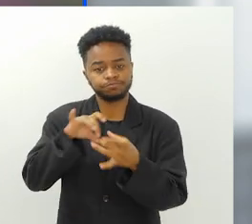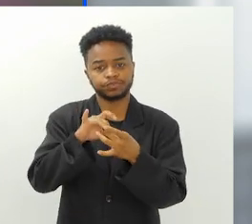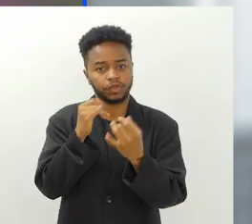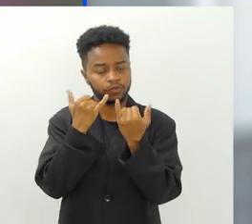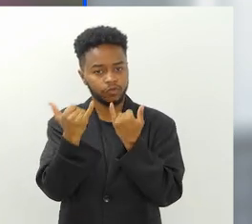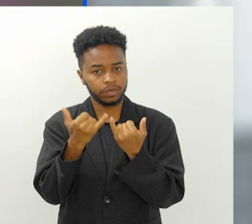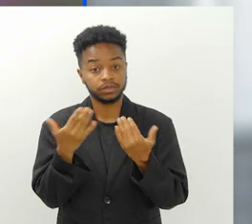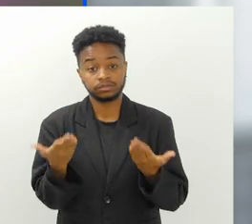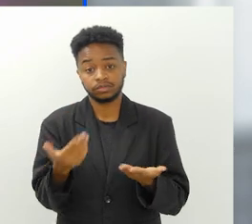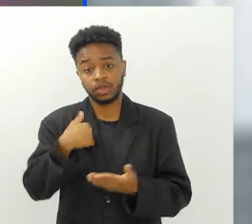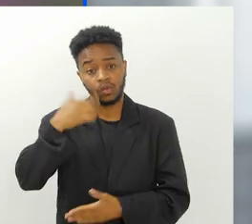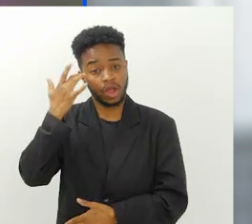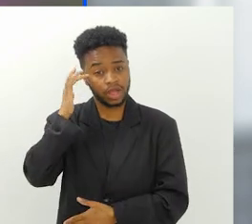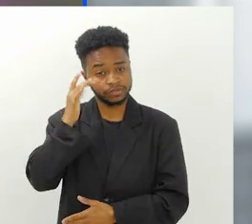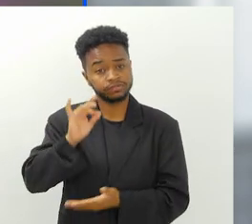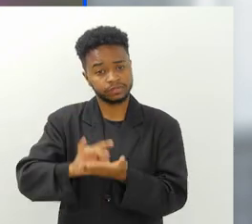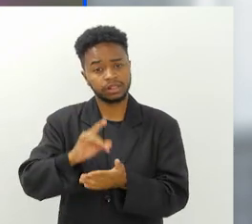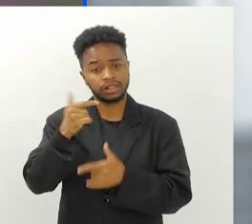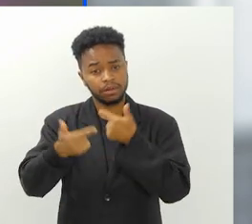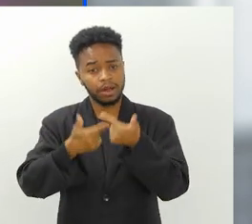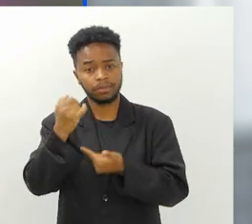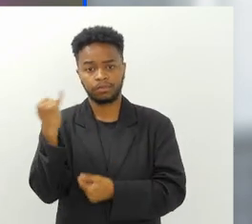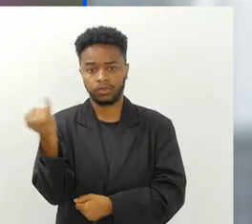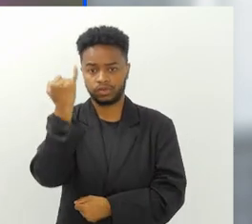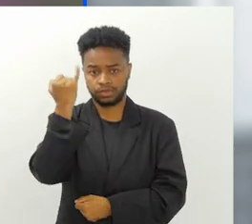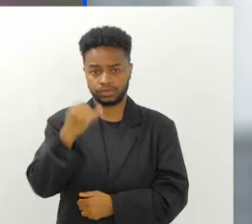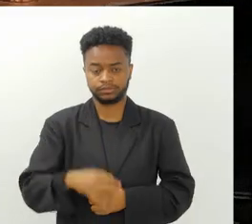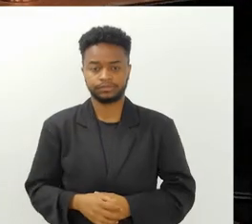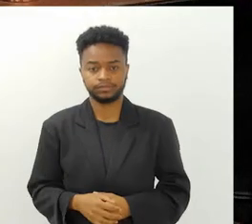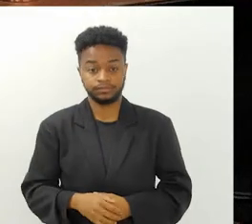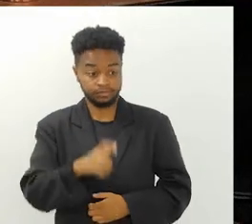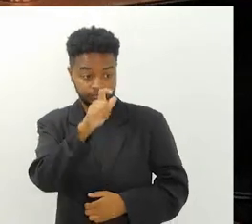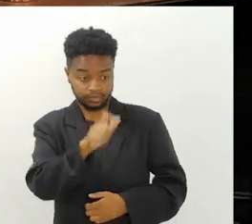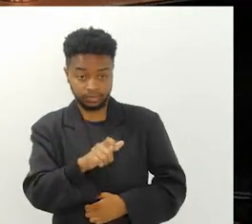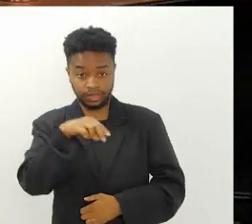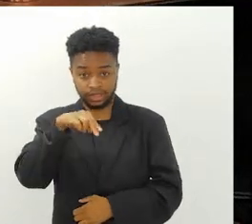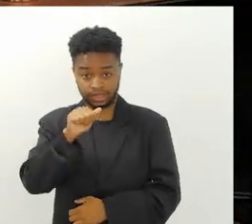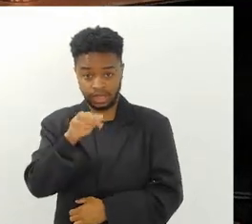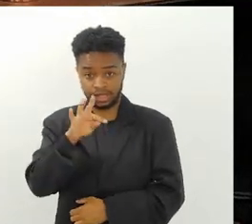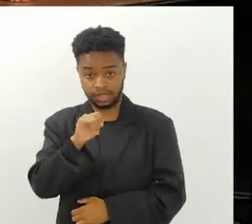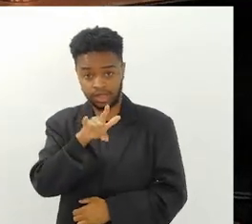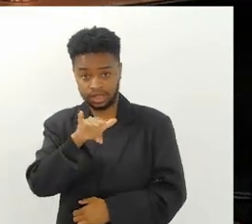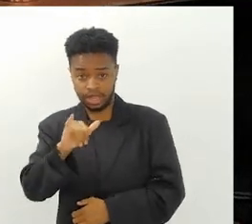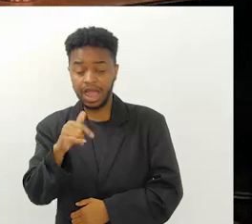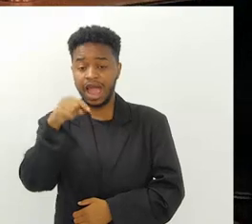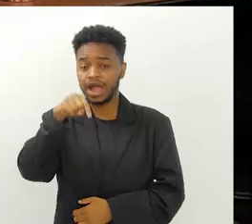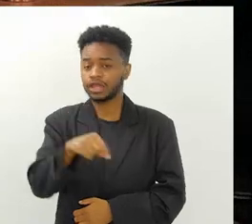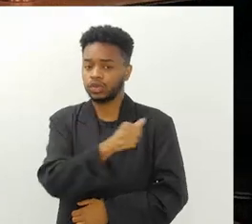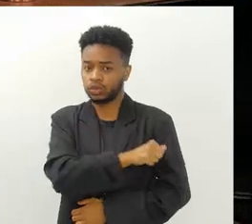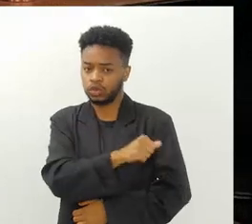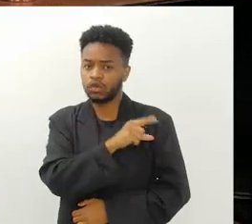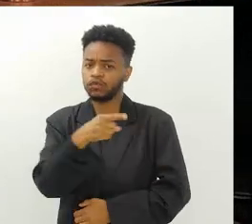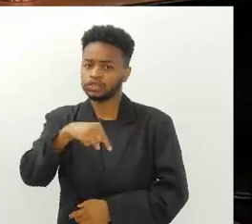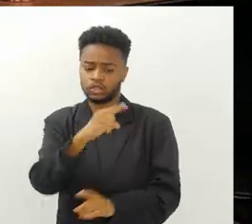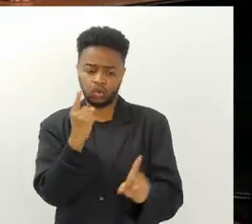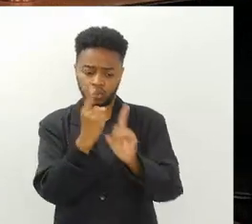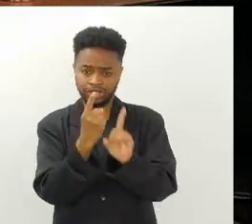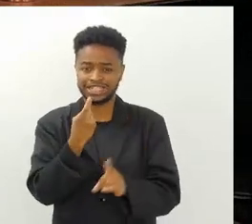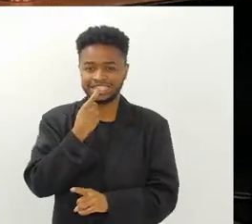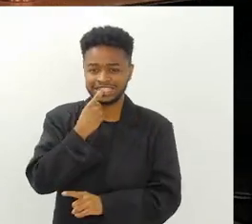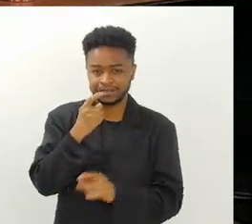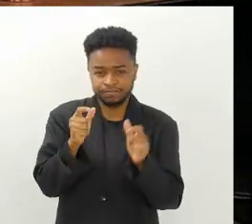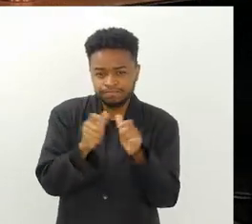Então, eu considero, assim, um trabalho muito importante. Nathalie, aqui no estado do Rio, vocês encontraram uma grande quantidade de